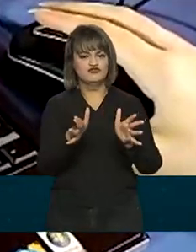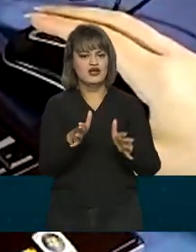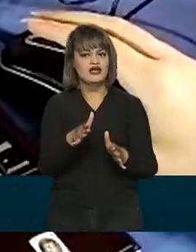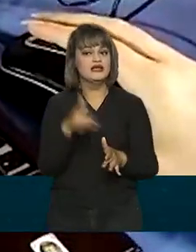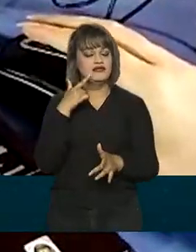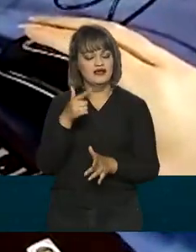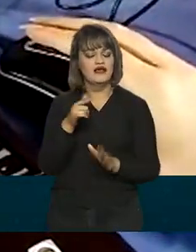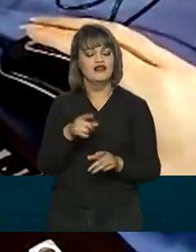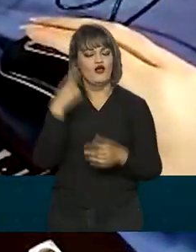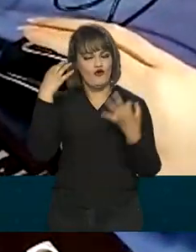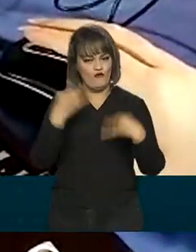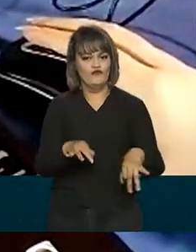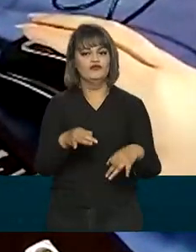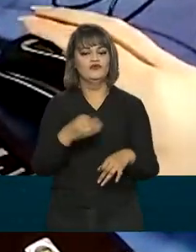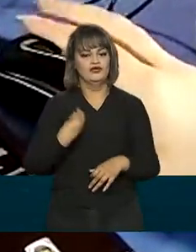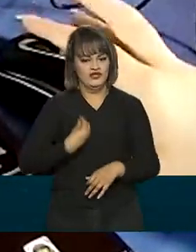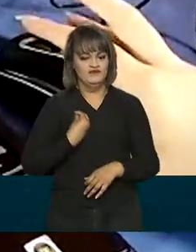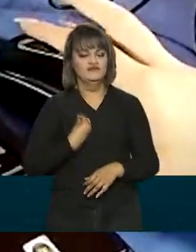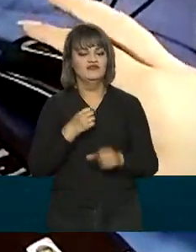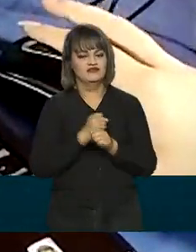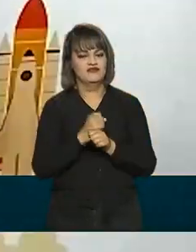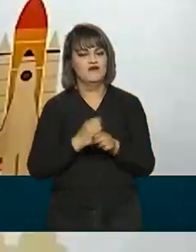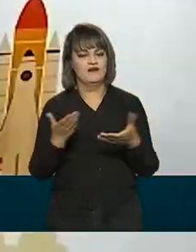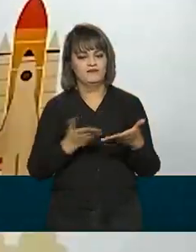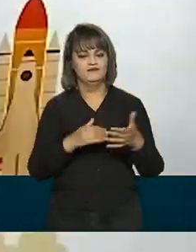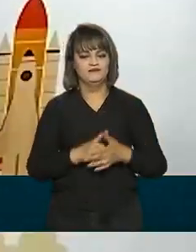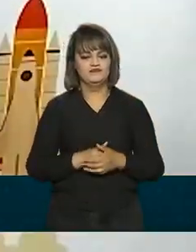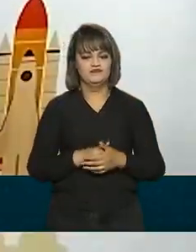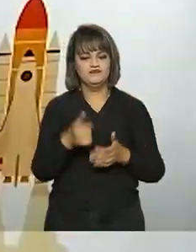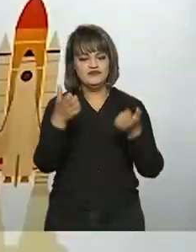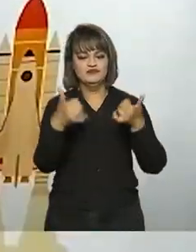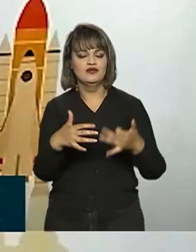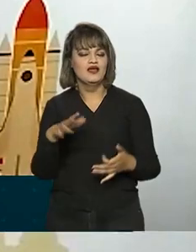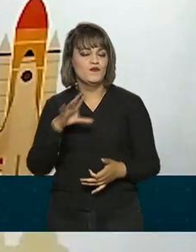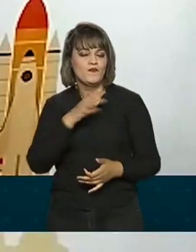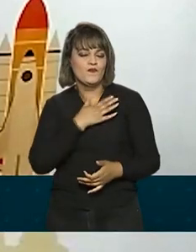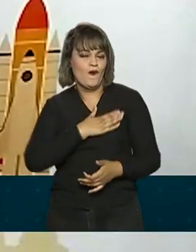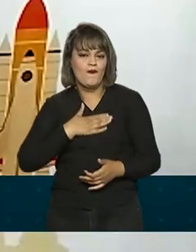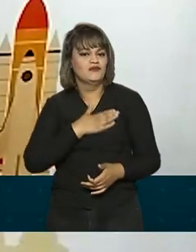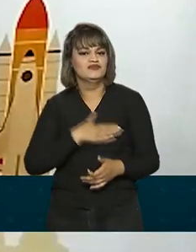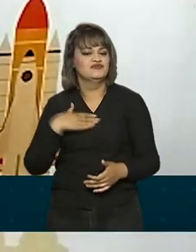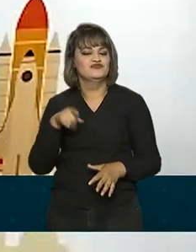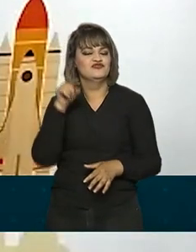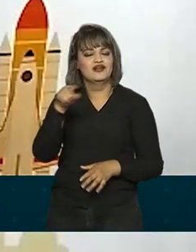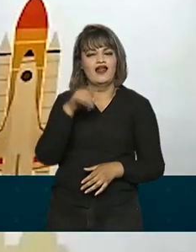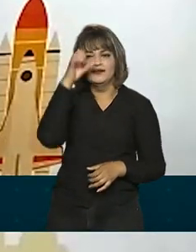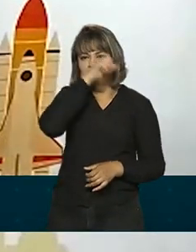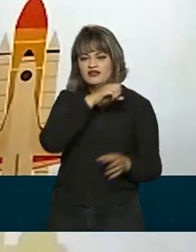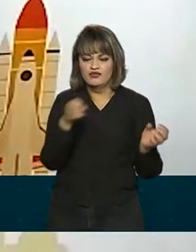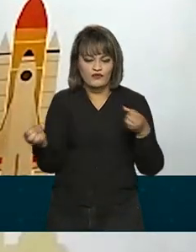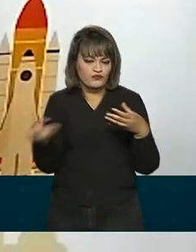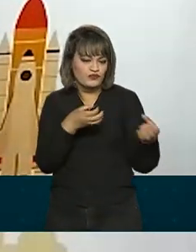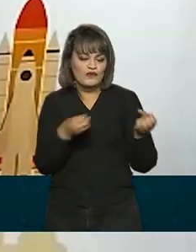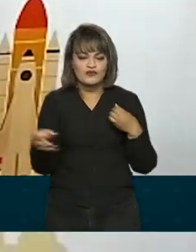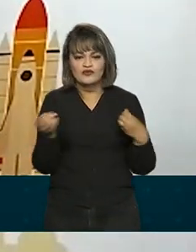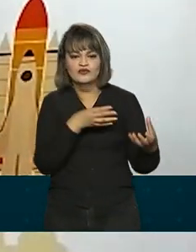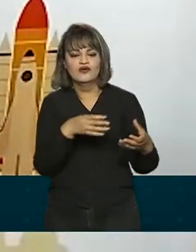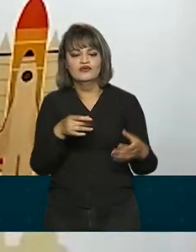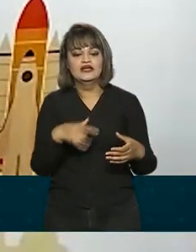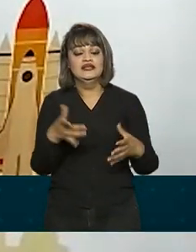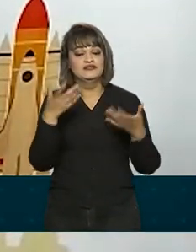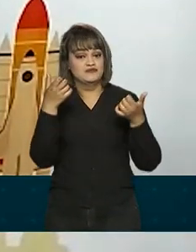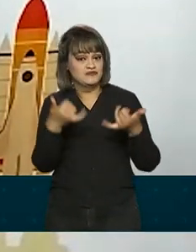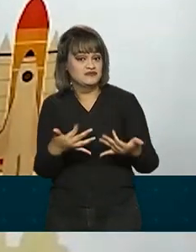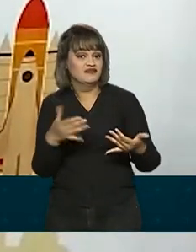está com a presença confirmada este ano. Eu gosto bastante de instalar, a gente aprende novas coisas e, aliás, estamos